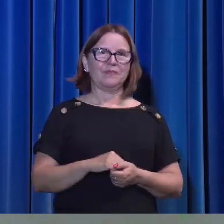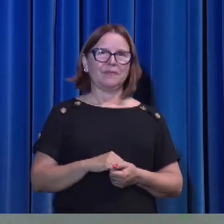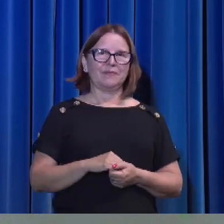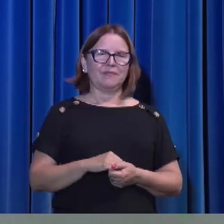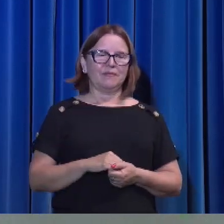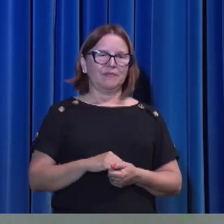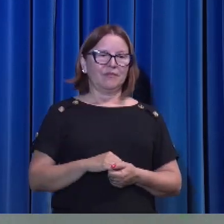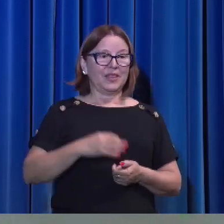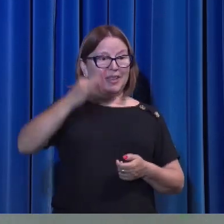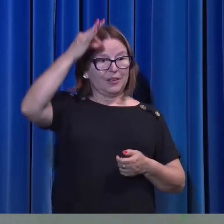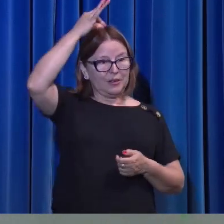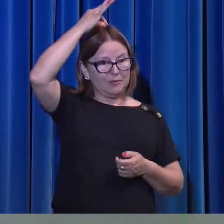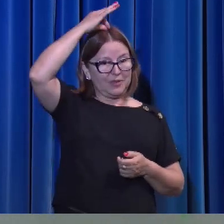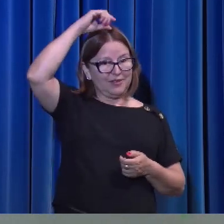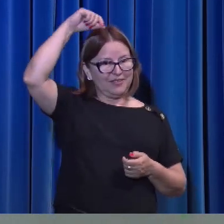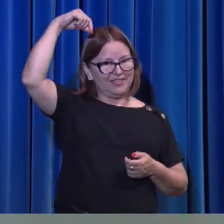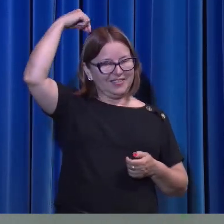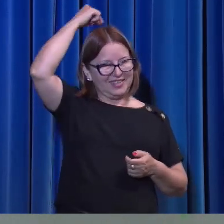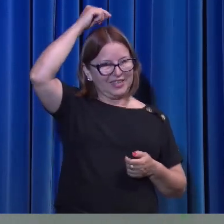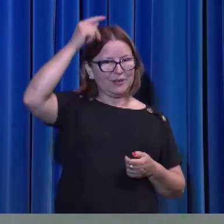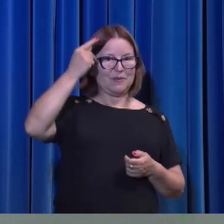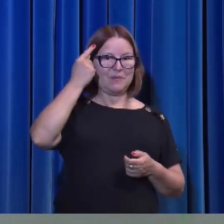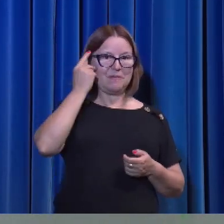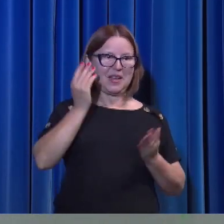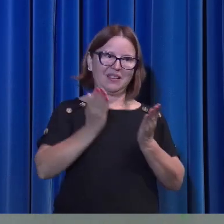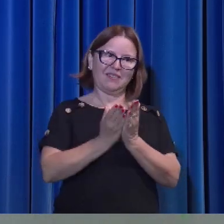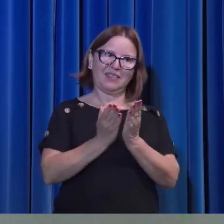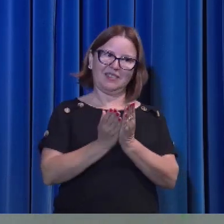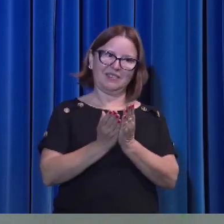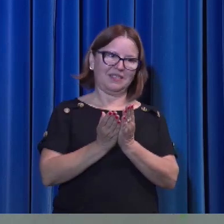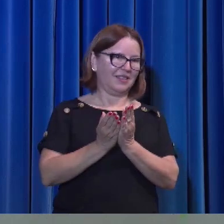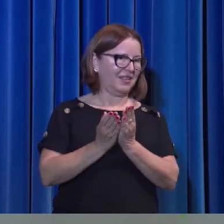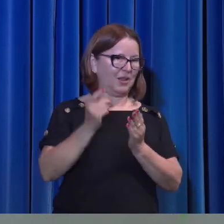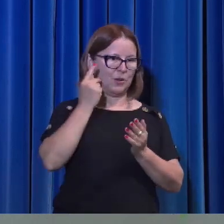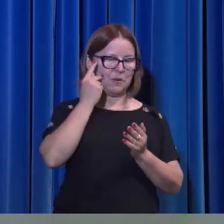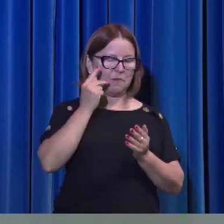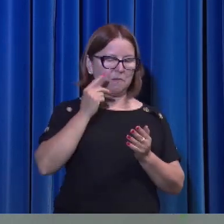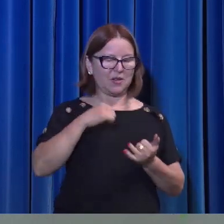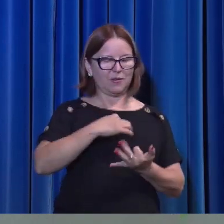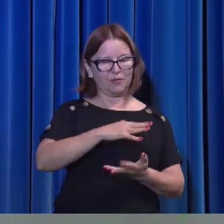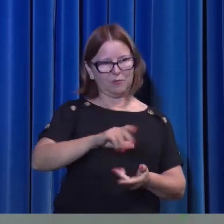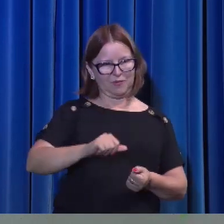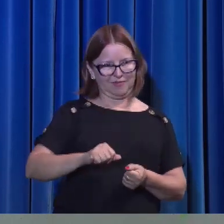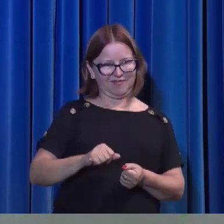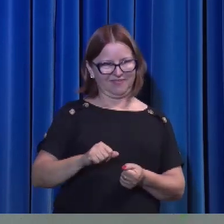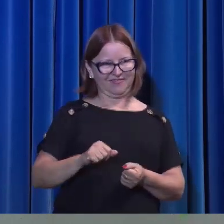O Espírito Santo é para o crente, não é para o mundo. É para o crente.